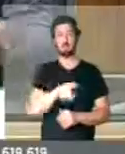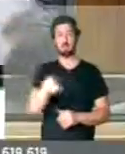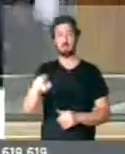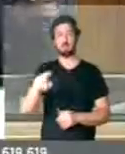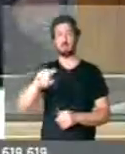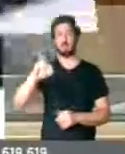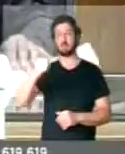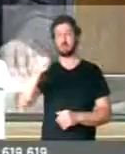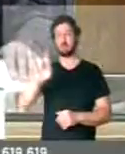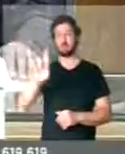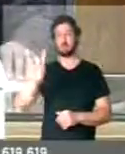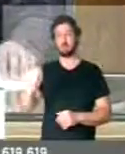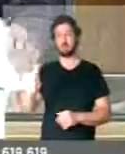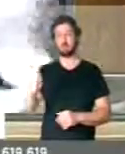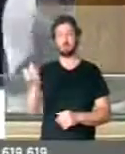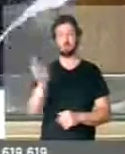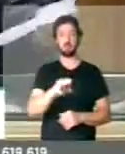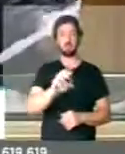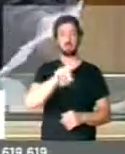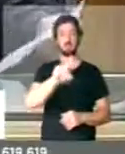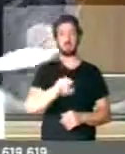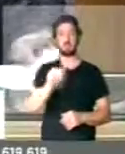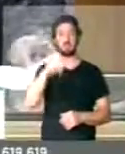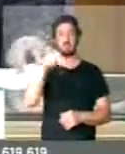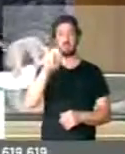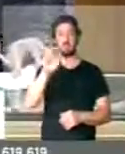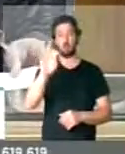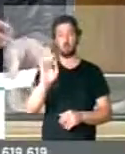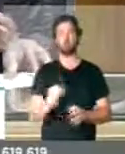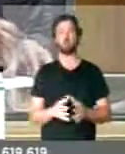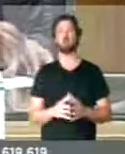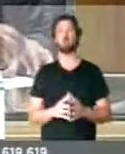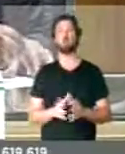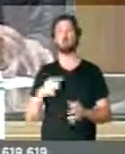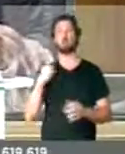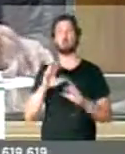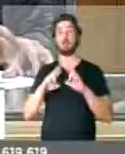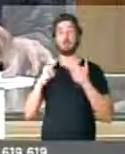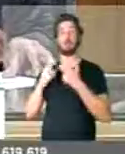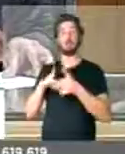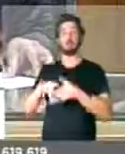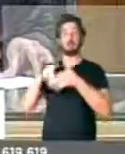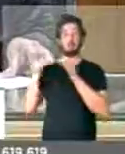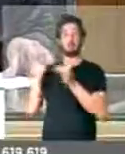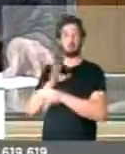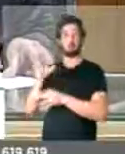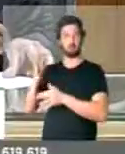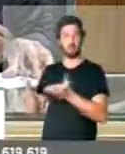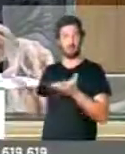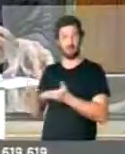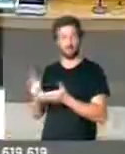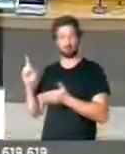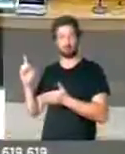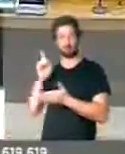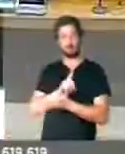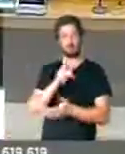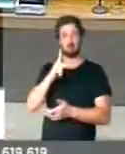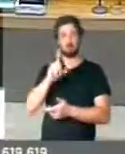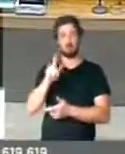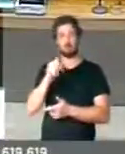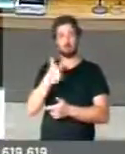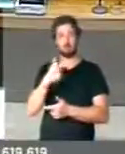Muito obrigado senhor presidente, nós estamos acabando de sair da reunião de líderes onde tratamos do PL